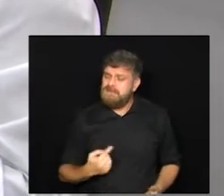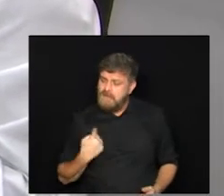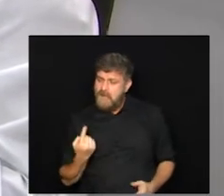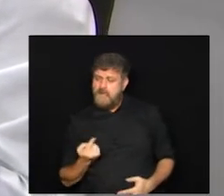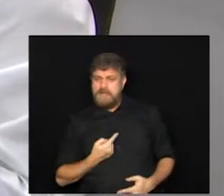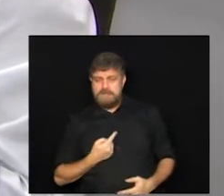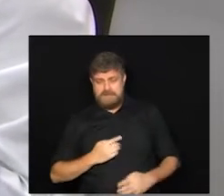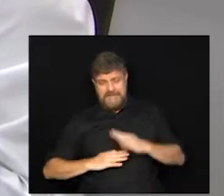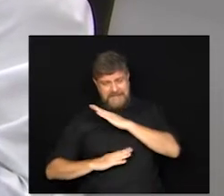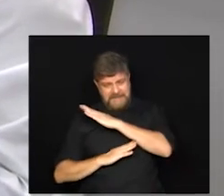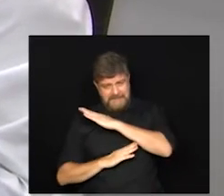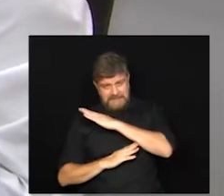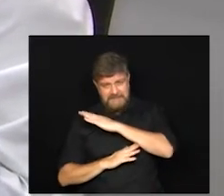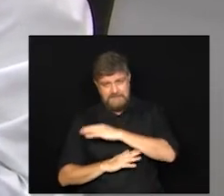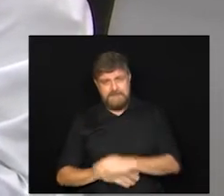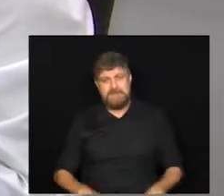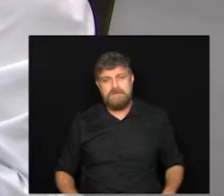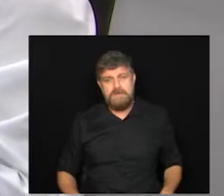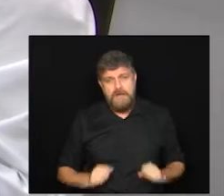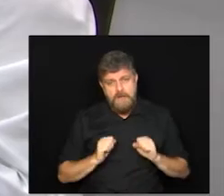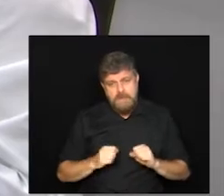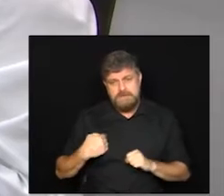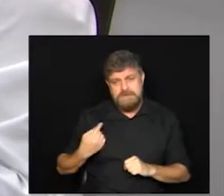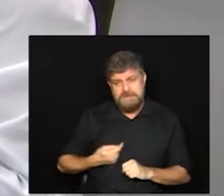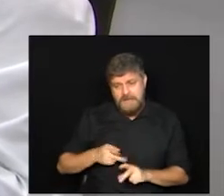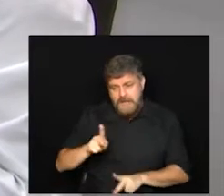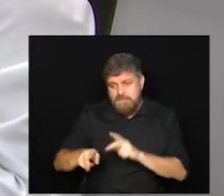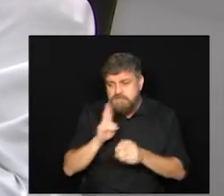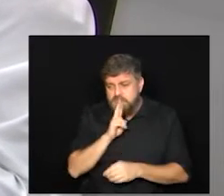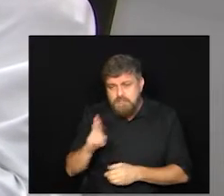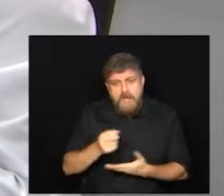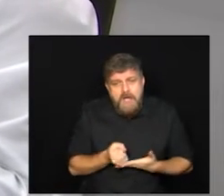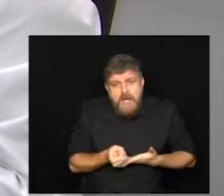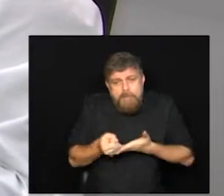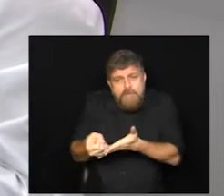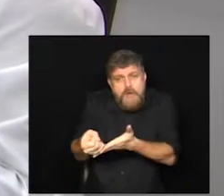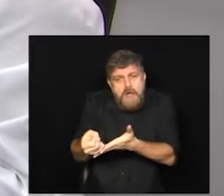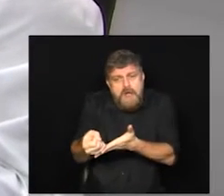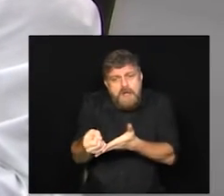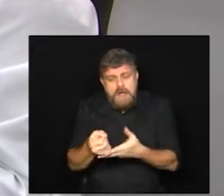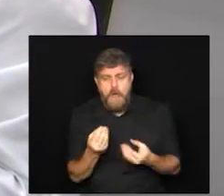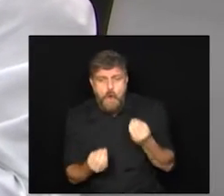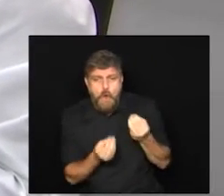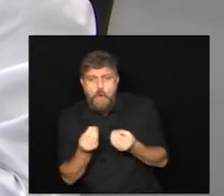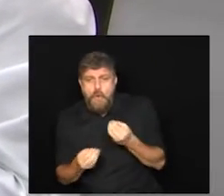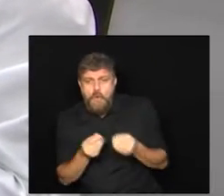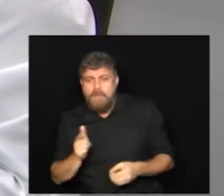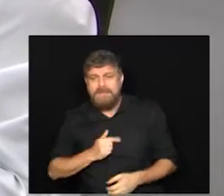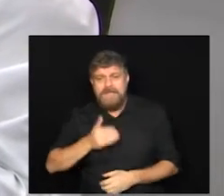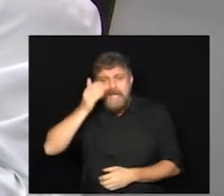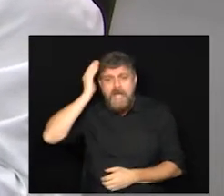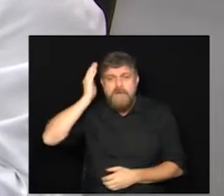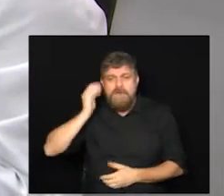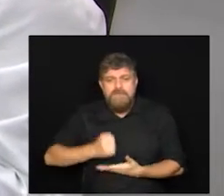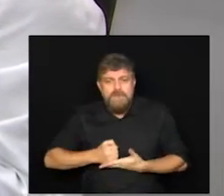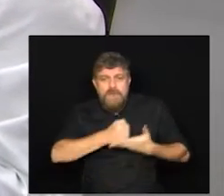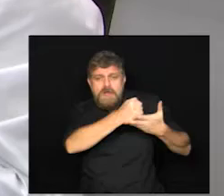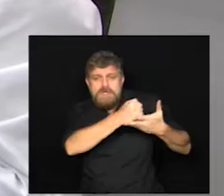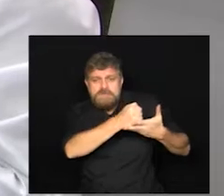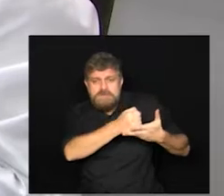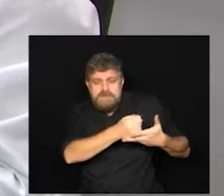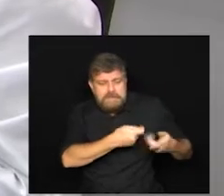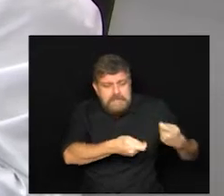também como Câmara Municipal de Campinas possamos dar algum tipo de suporte, ajudar até mesmo o prefeito a governar,